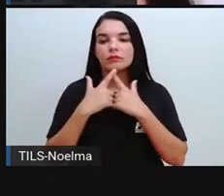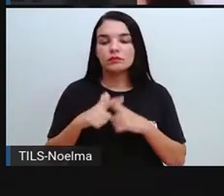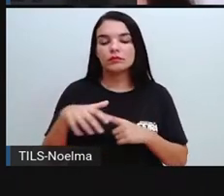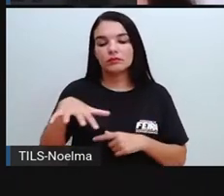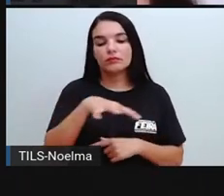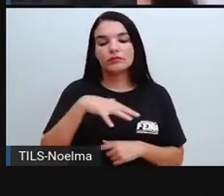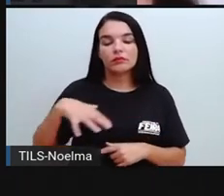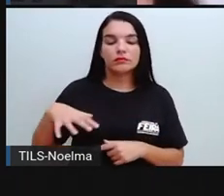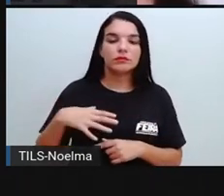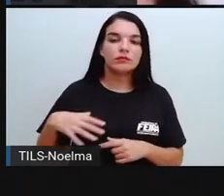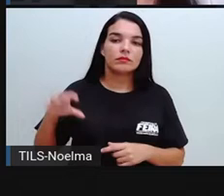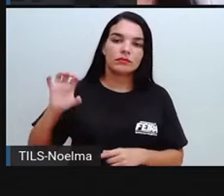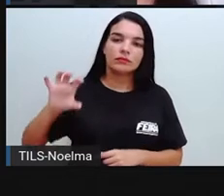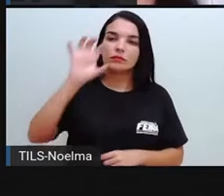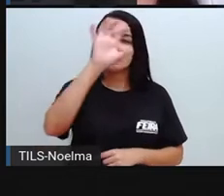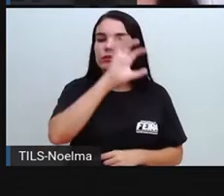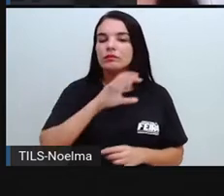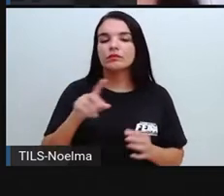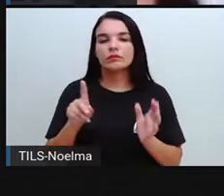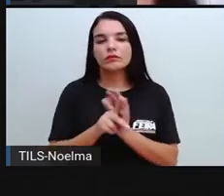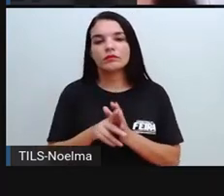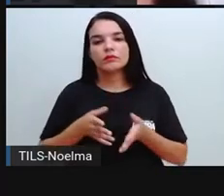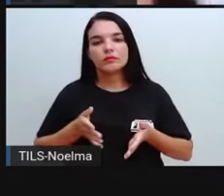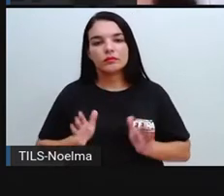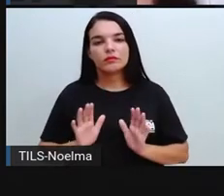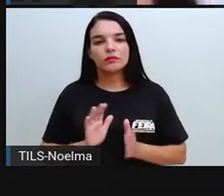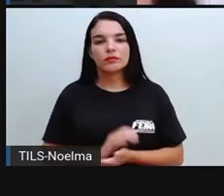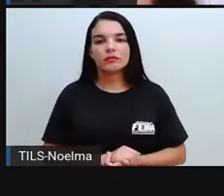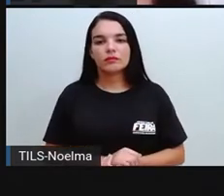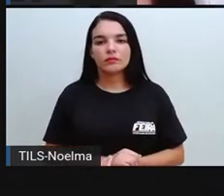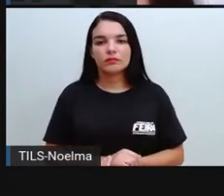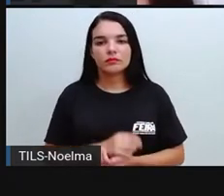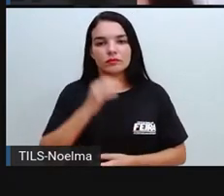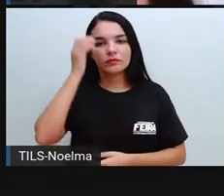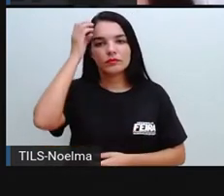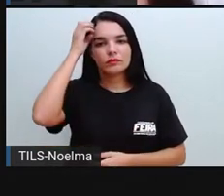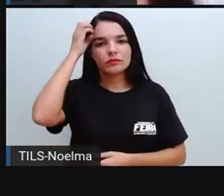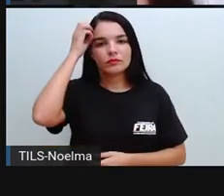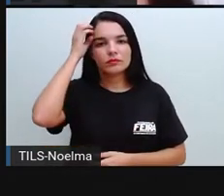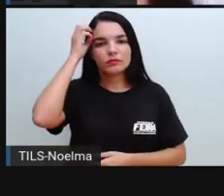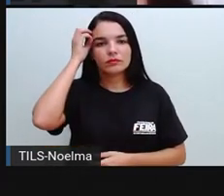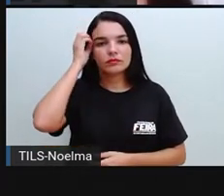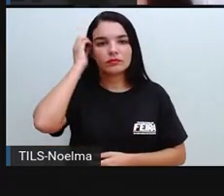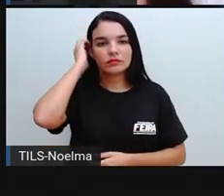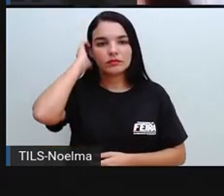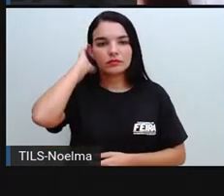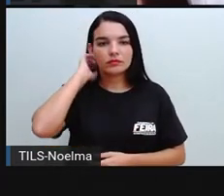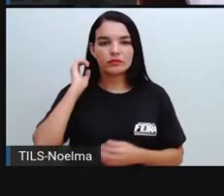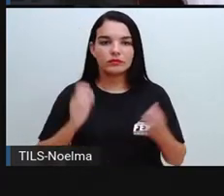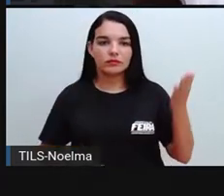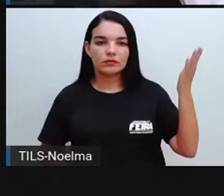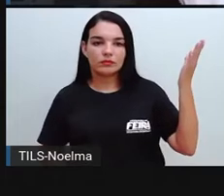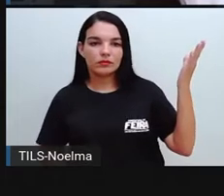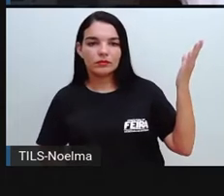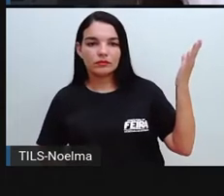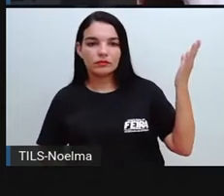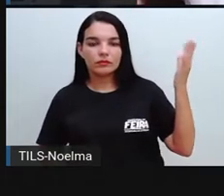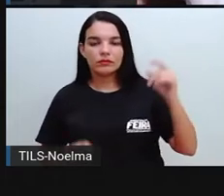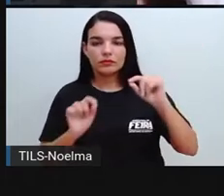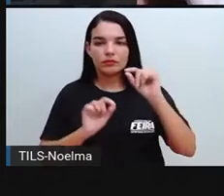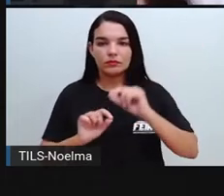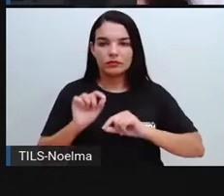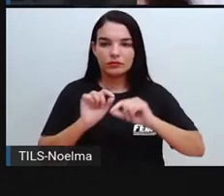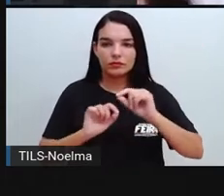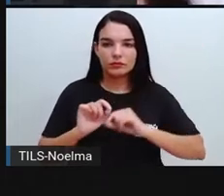ambiente, principalmente nosso ambiente inicial. Então, olhem só. A língua materna, ela faz parte de